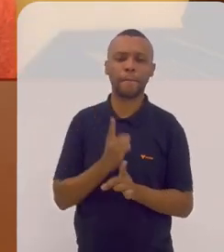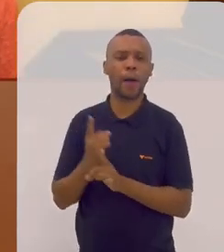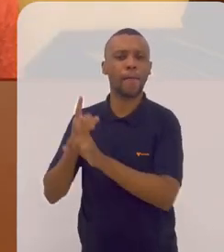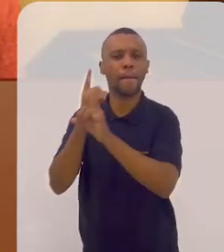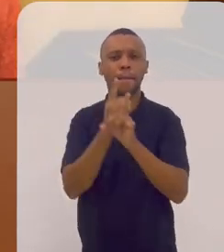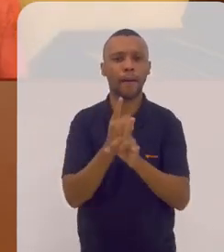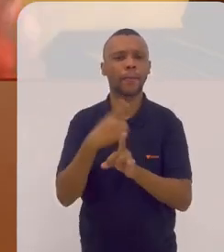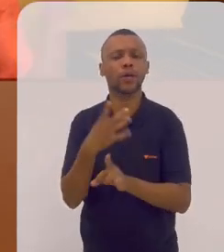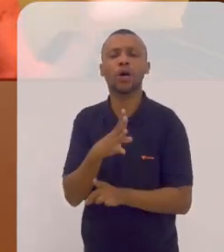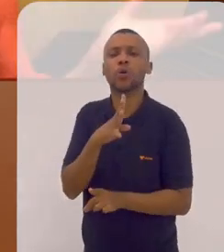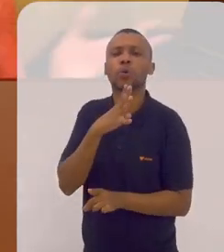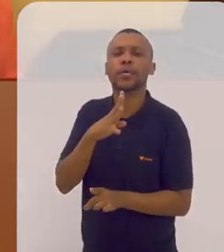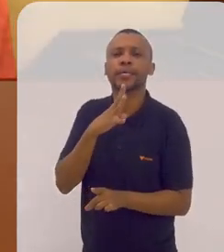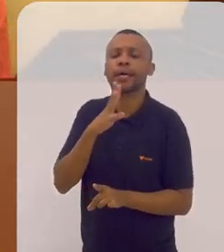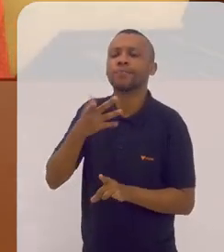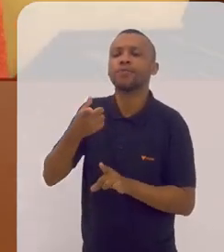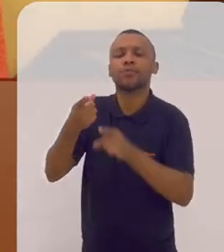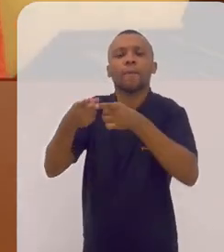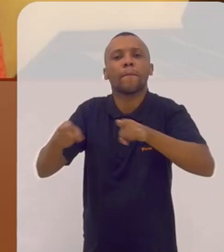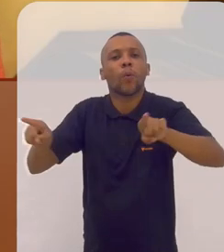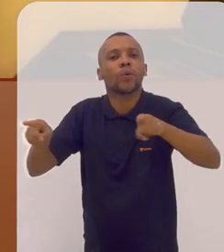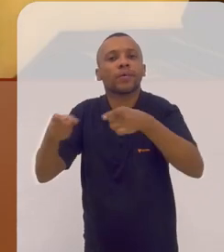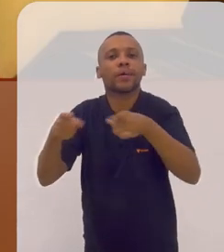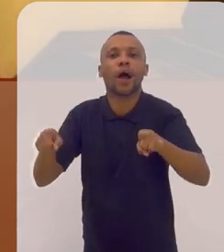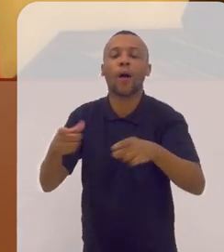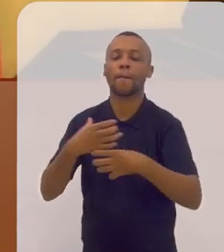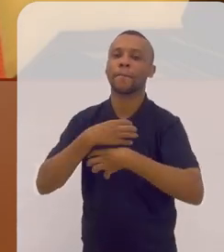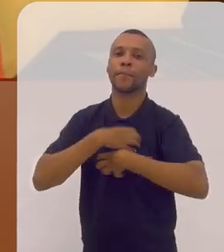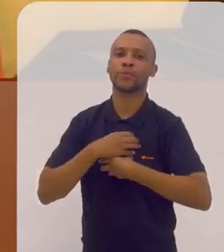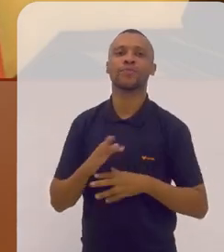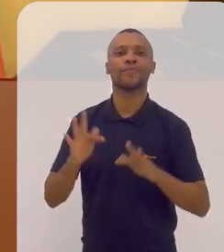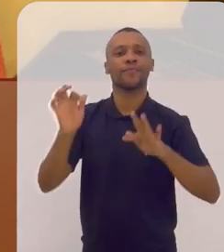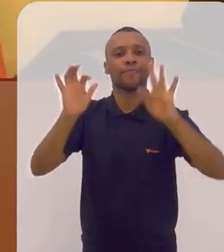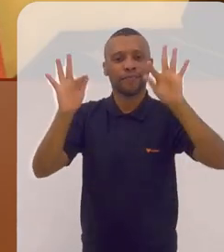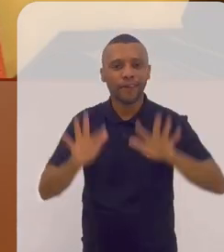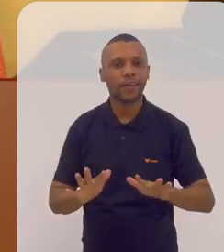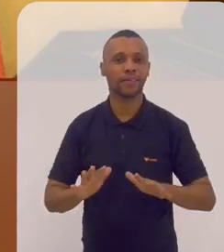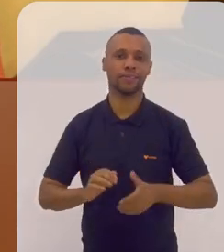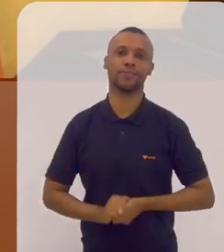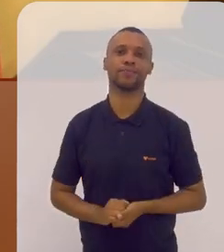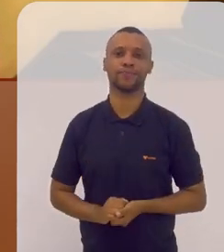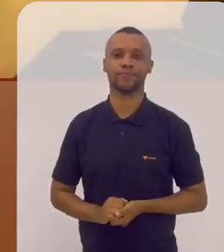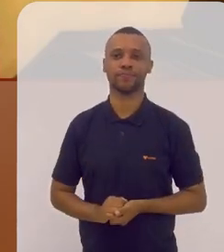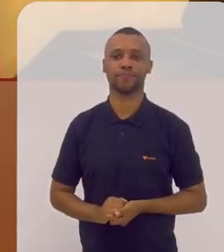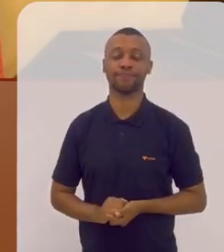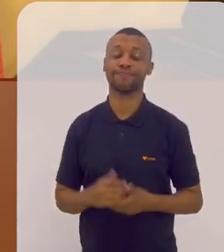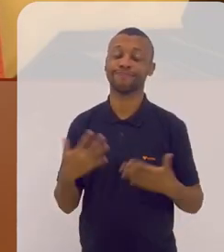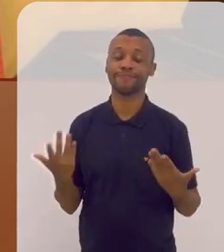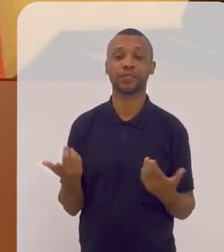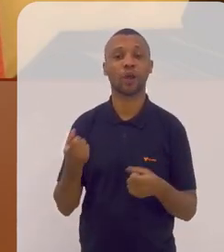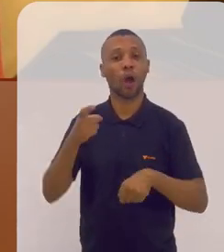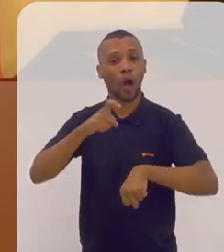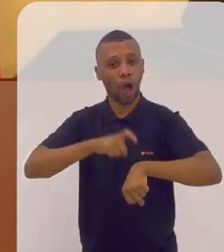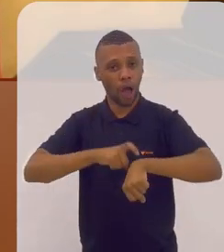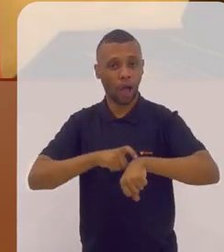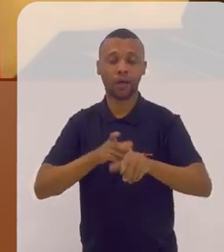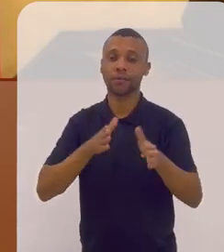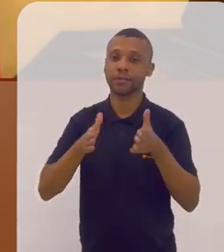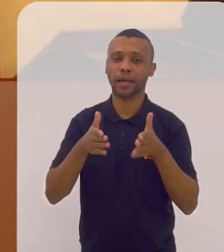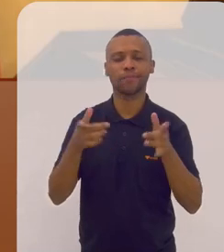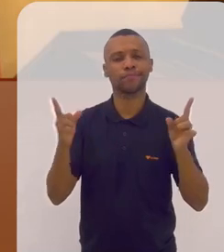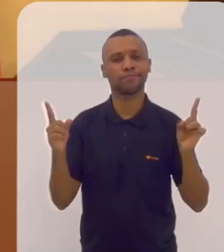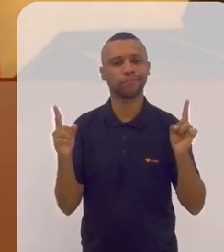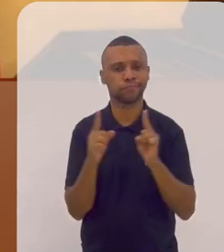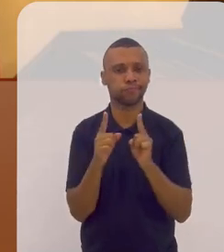também para nós conhecermos musicalmente coisa que me deixa muito feliz e Rosana nosso tempo está